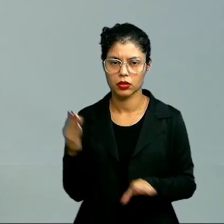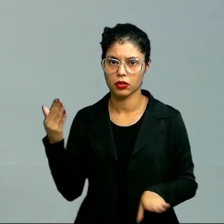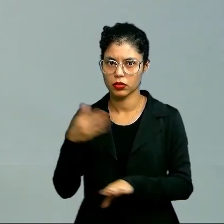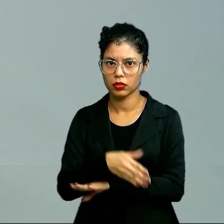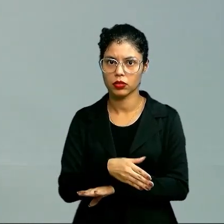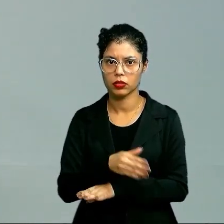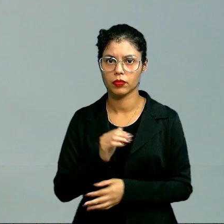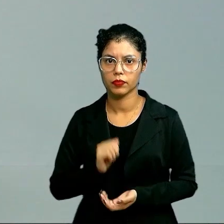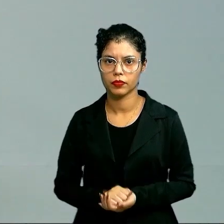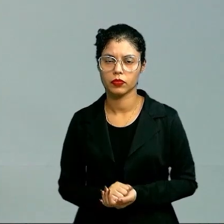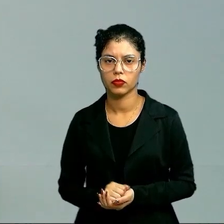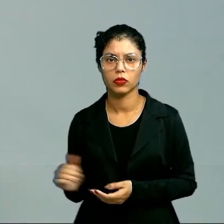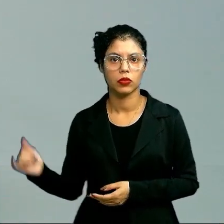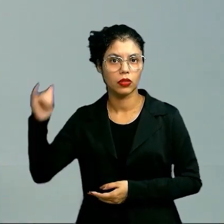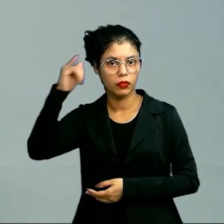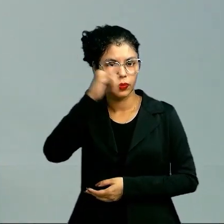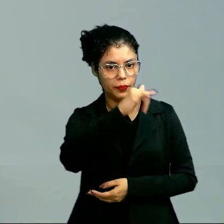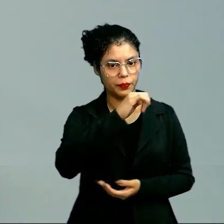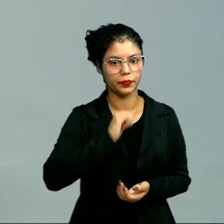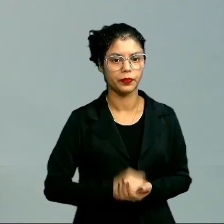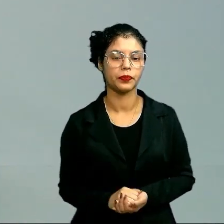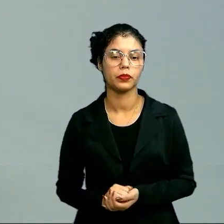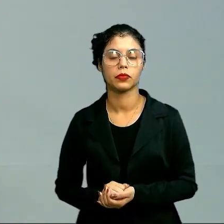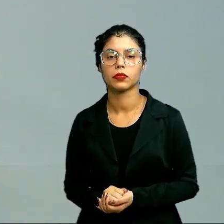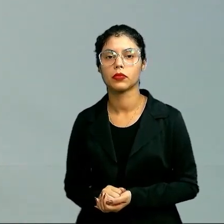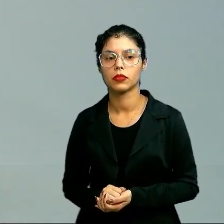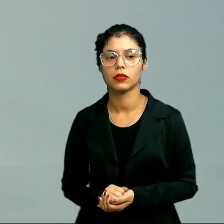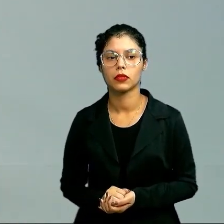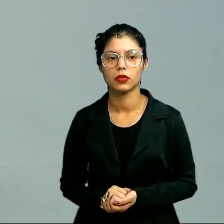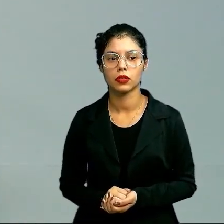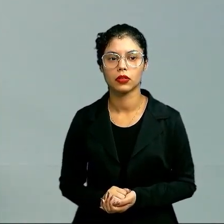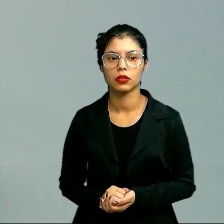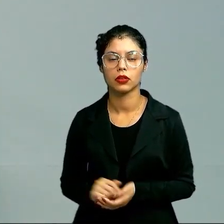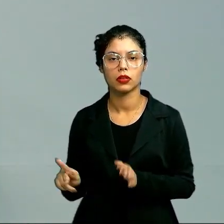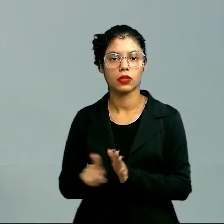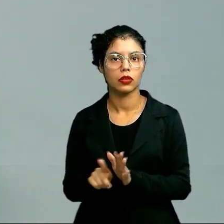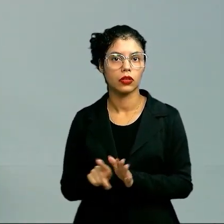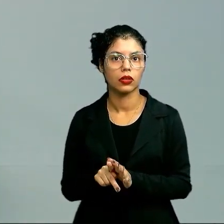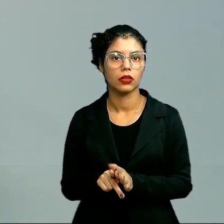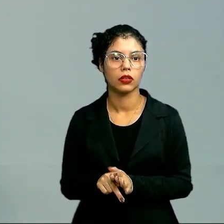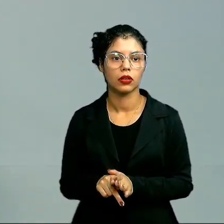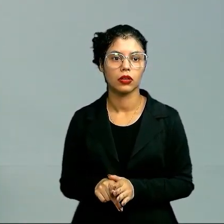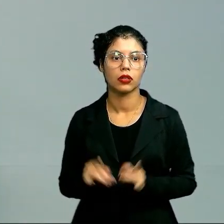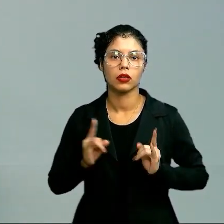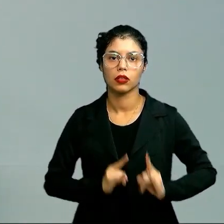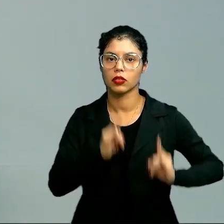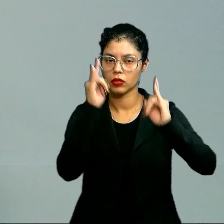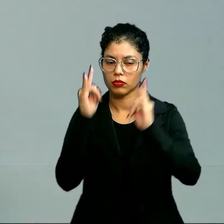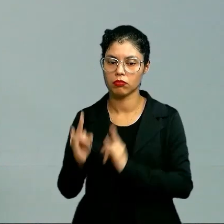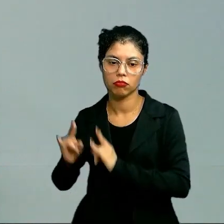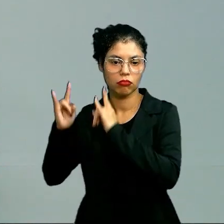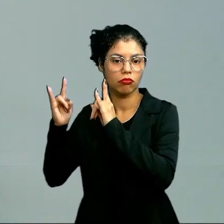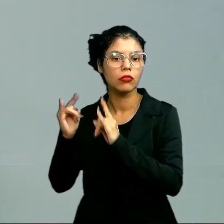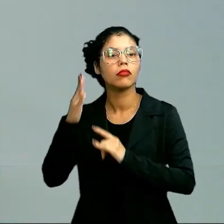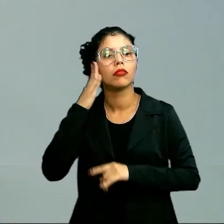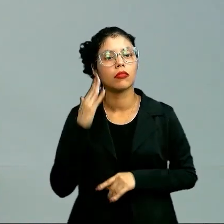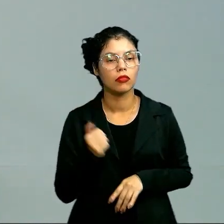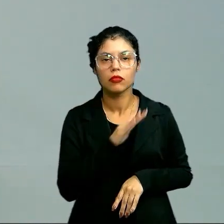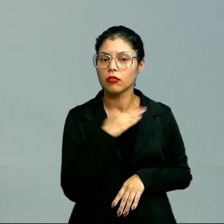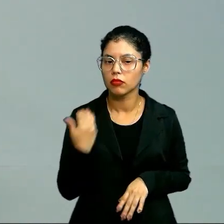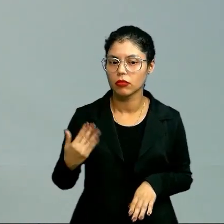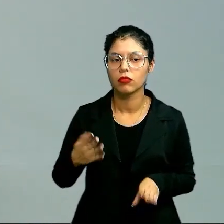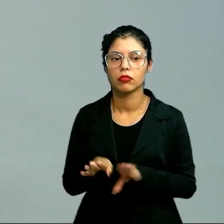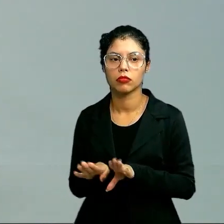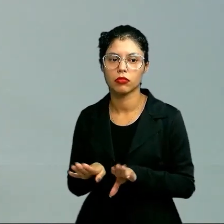dentro de um avião e manda que esse avião seja jogado em cima das torres gêmeas, sabendo que ele vai morrer